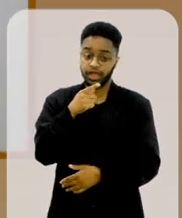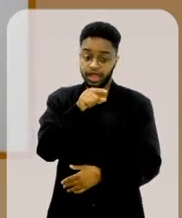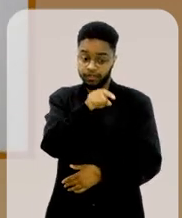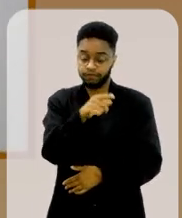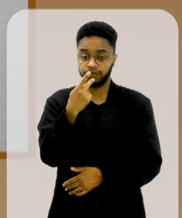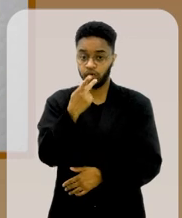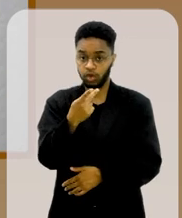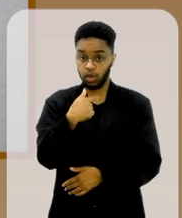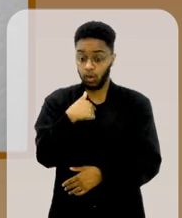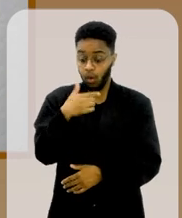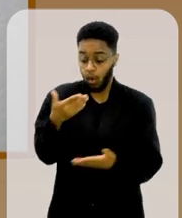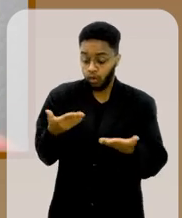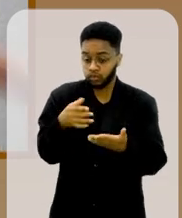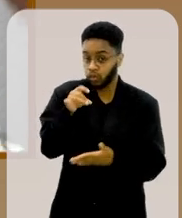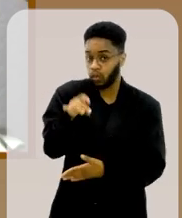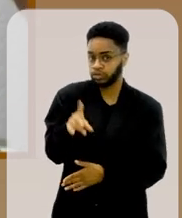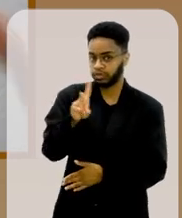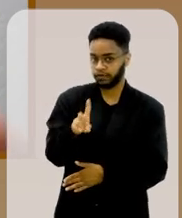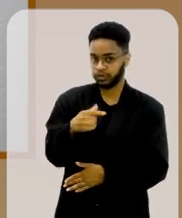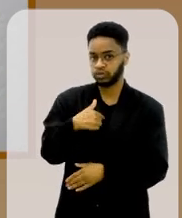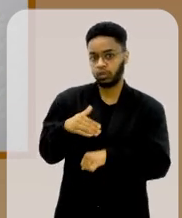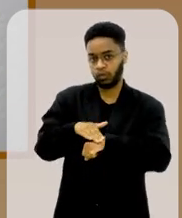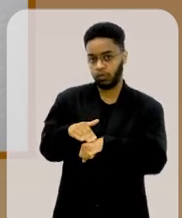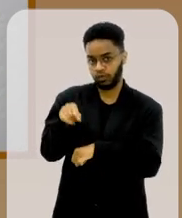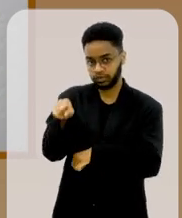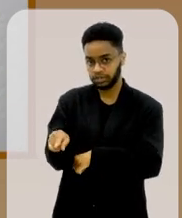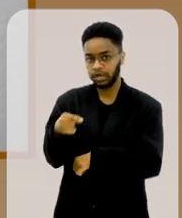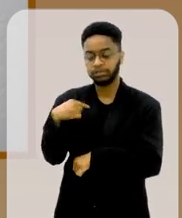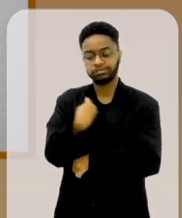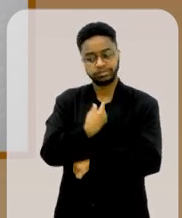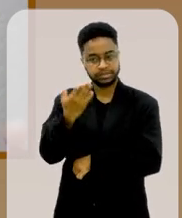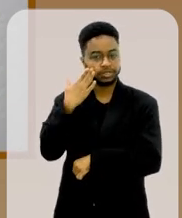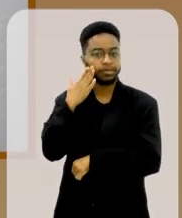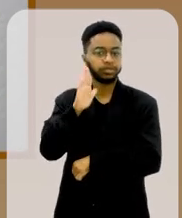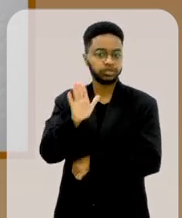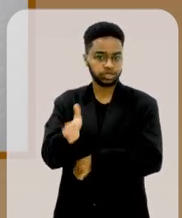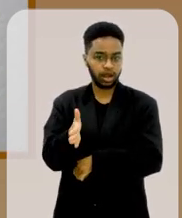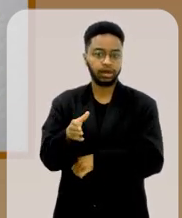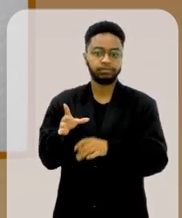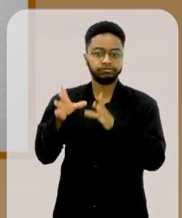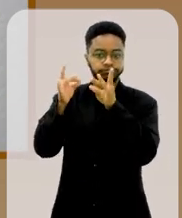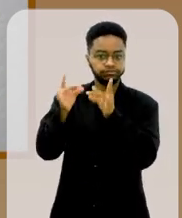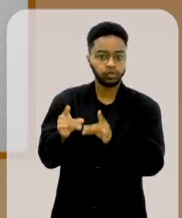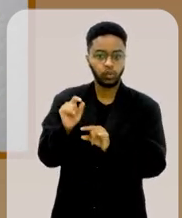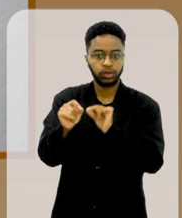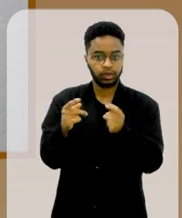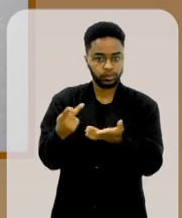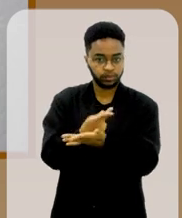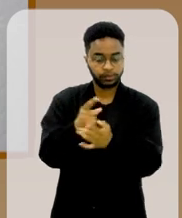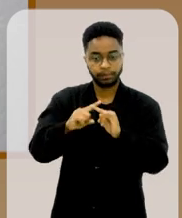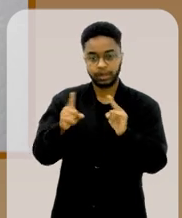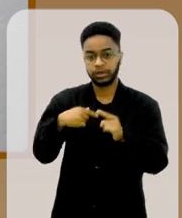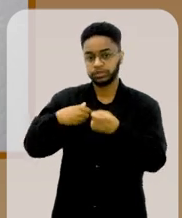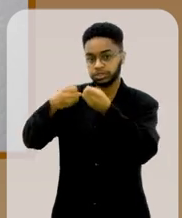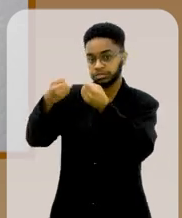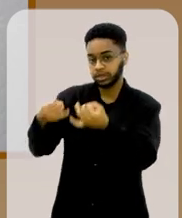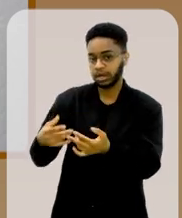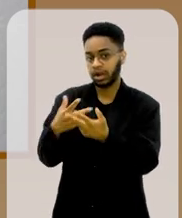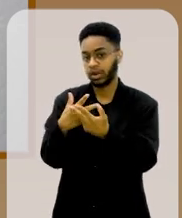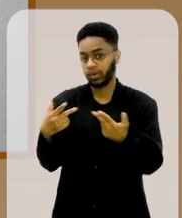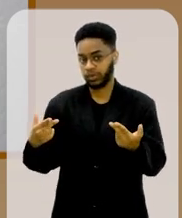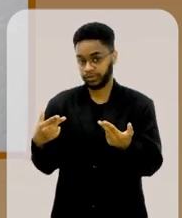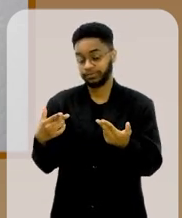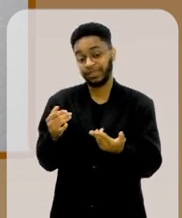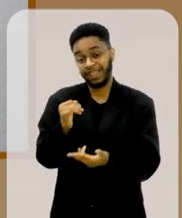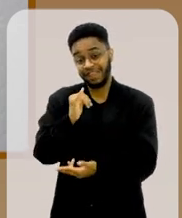conversar com a senhora é hoje. Nós já temos toda a história do que aconteceu, mas eu vou dizer uma coisa